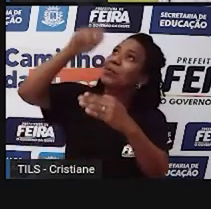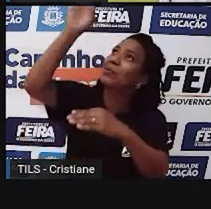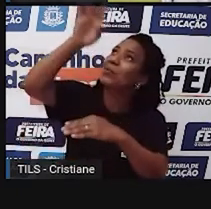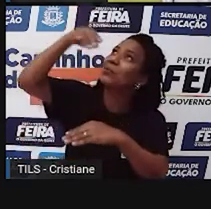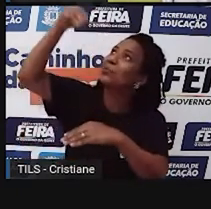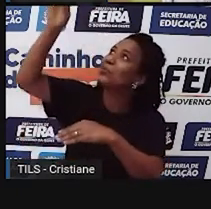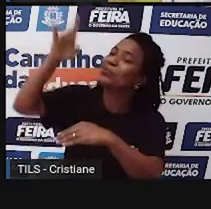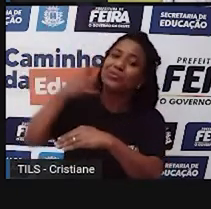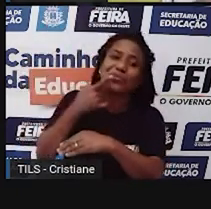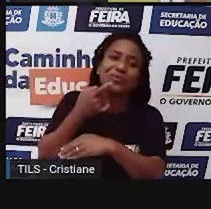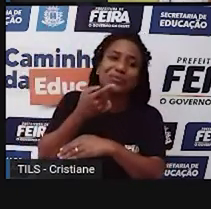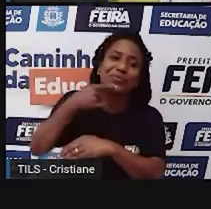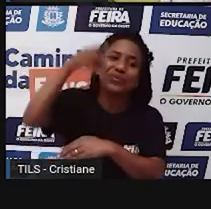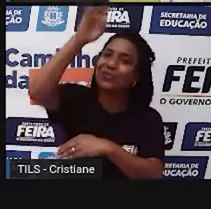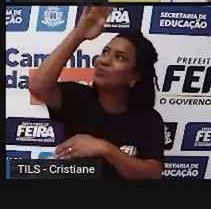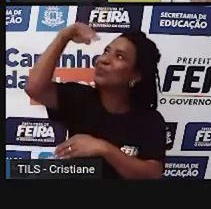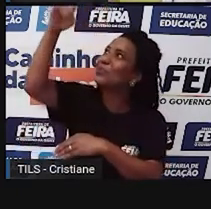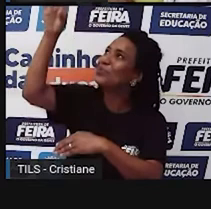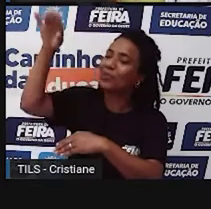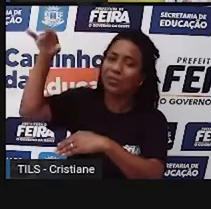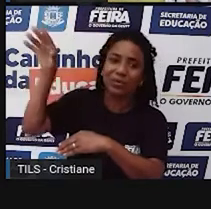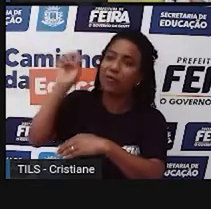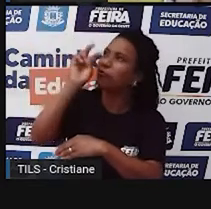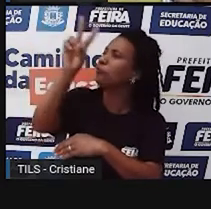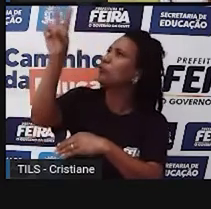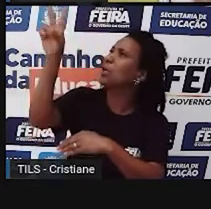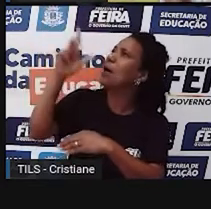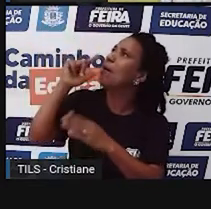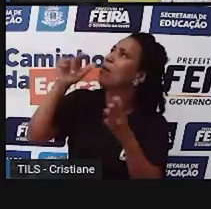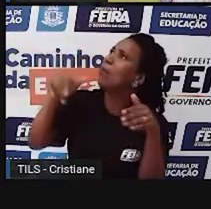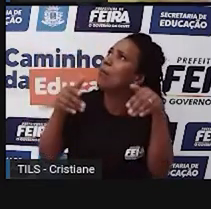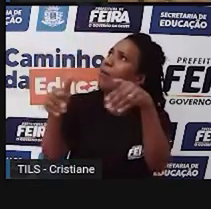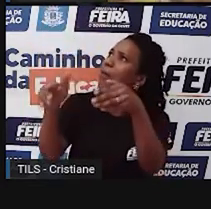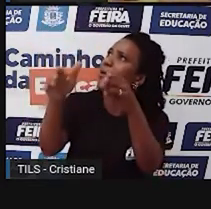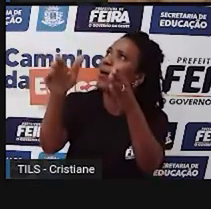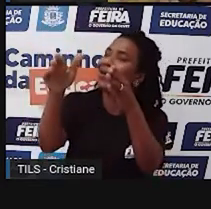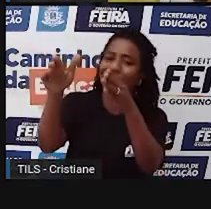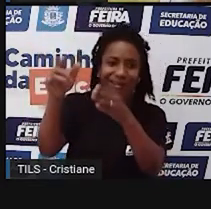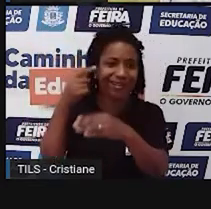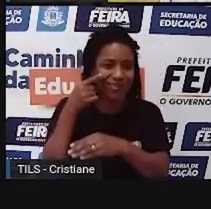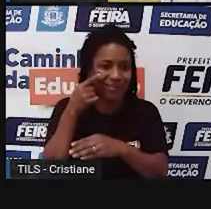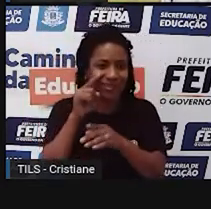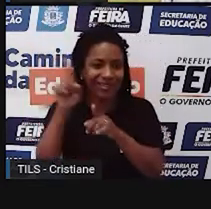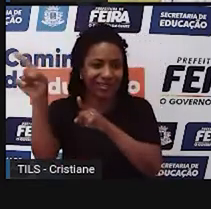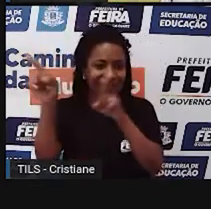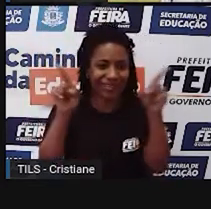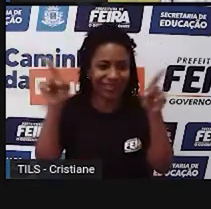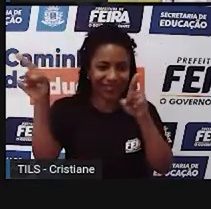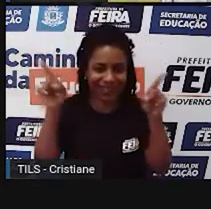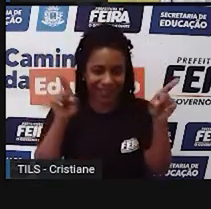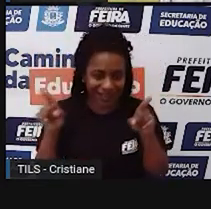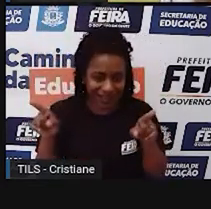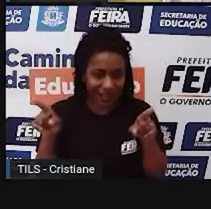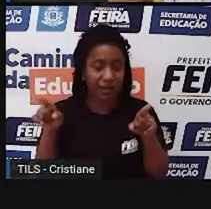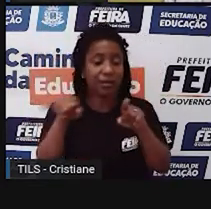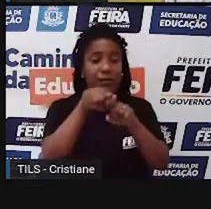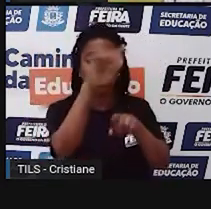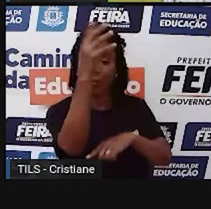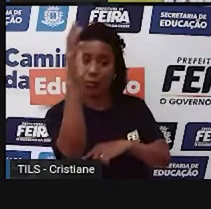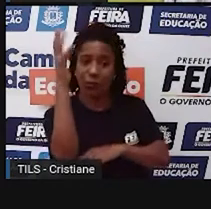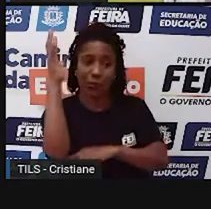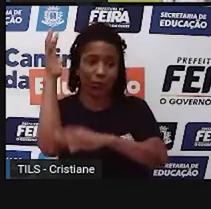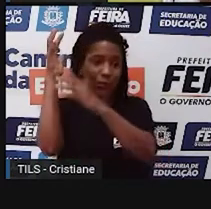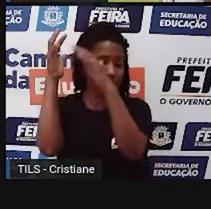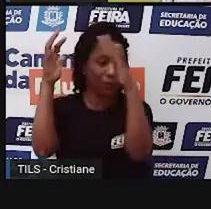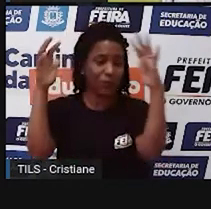elementos geográficos, né, como a questão do relevo, a questão da área das florestas, tudo